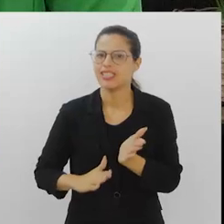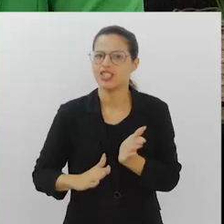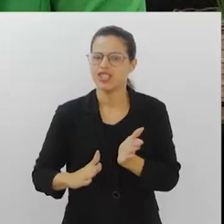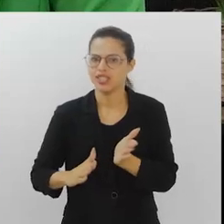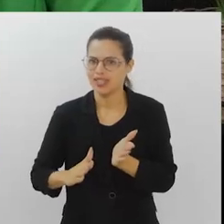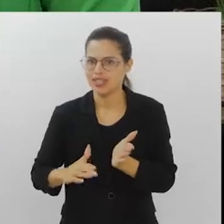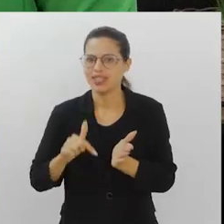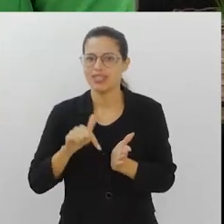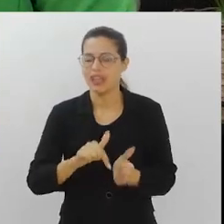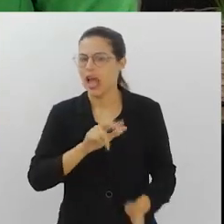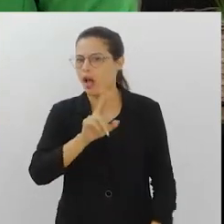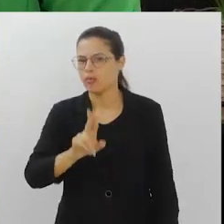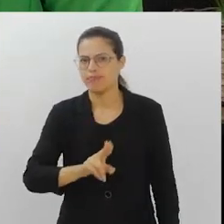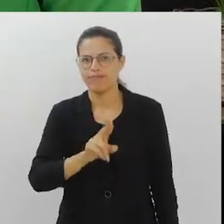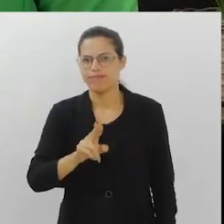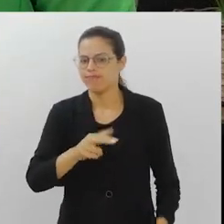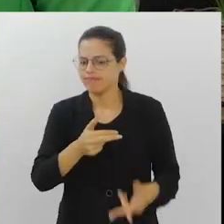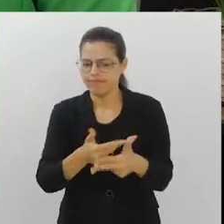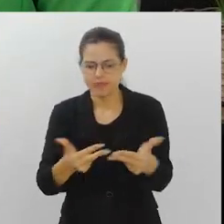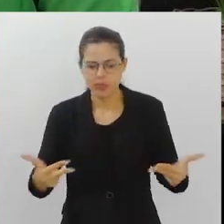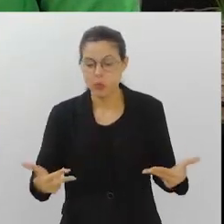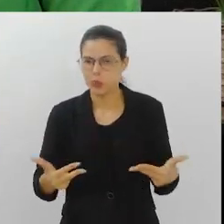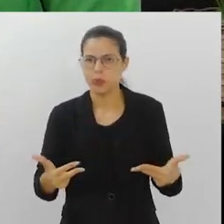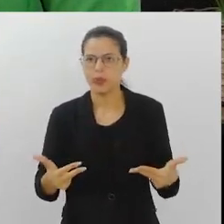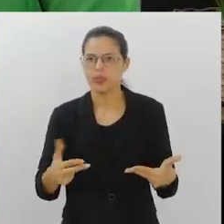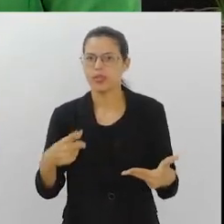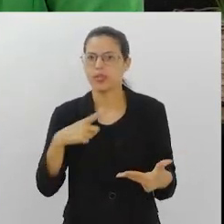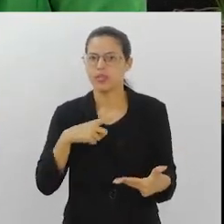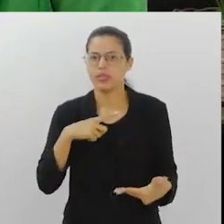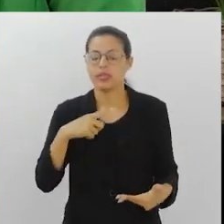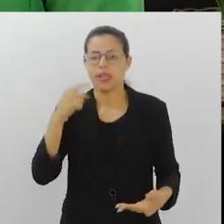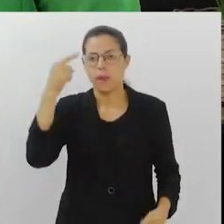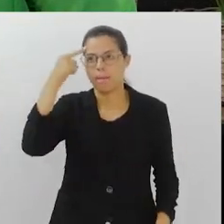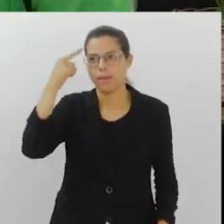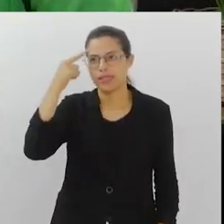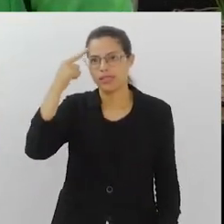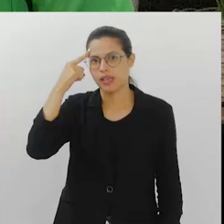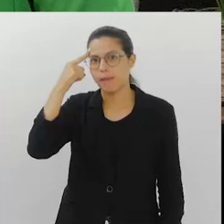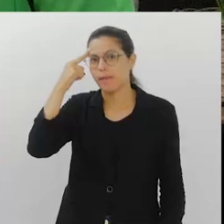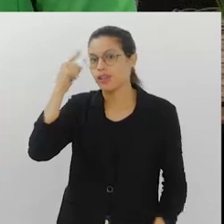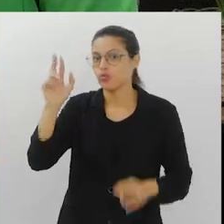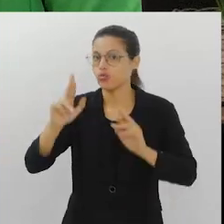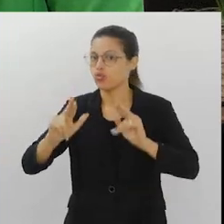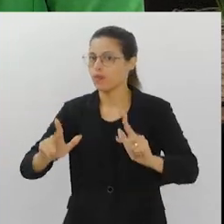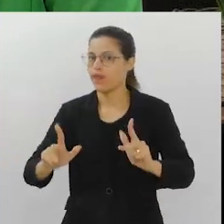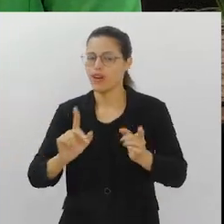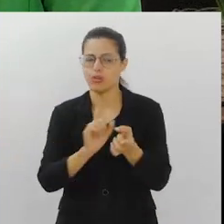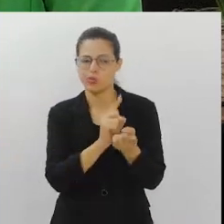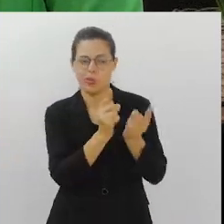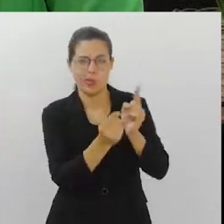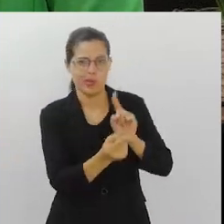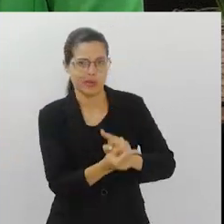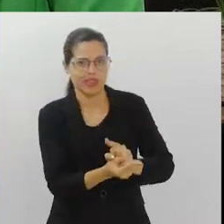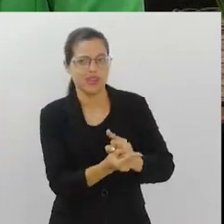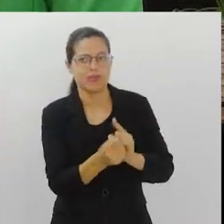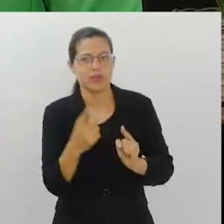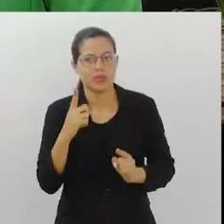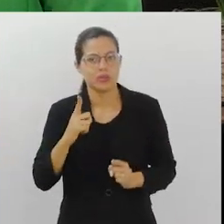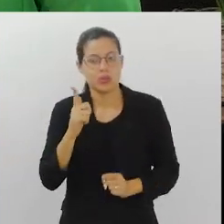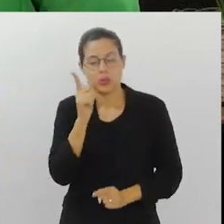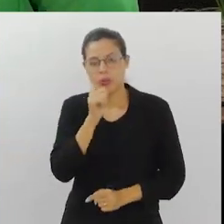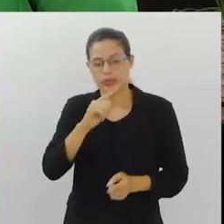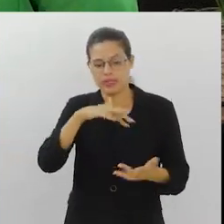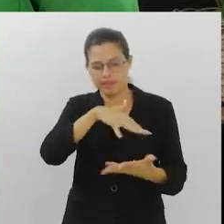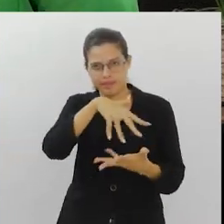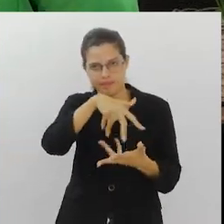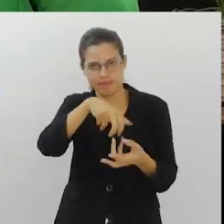consumir o máximo de coisas possível, existe um pensamento no sentido oposto de que, para a gente ter